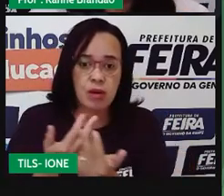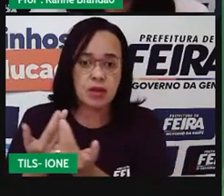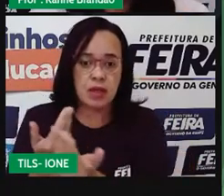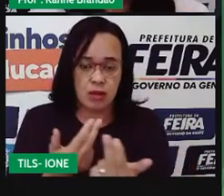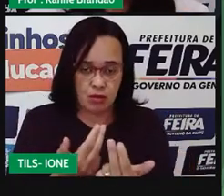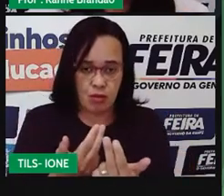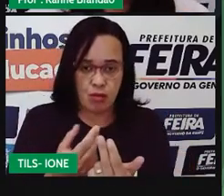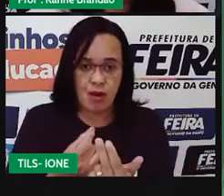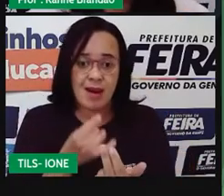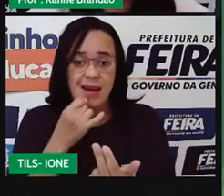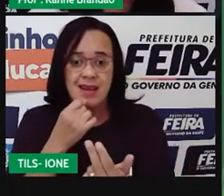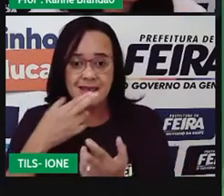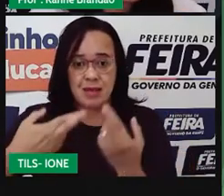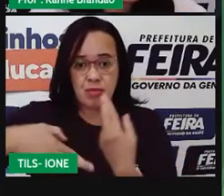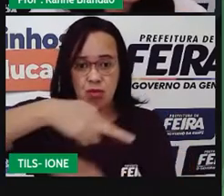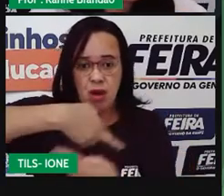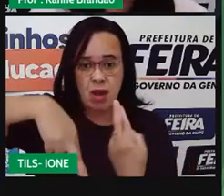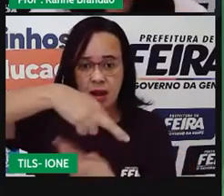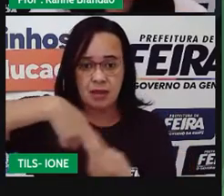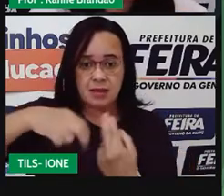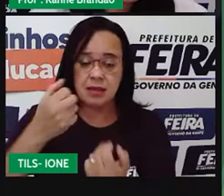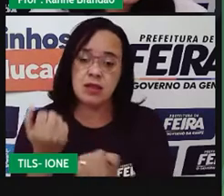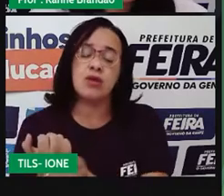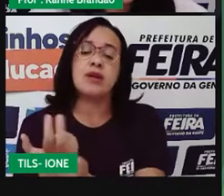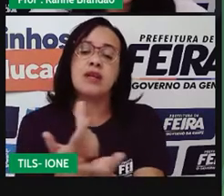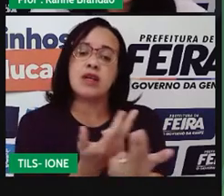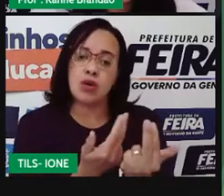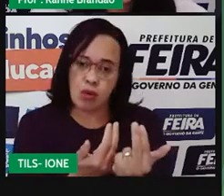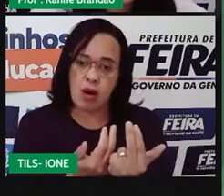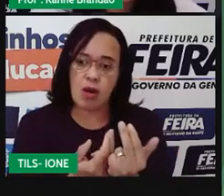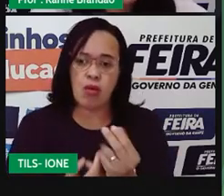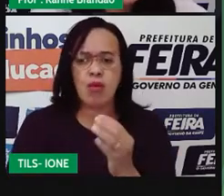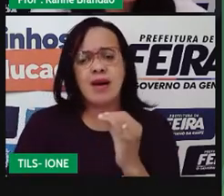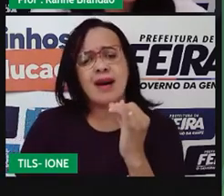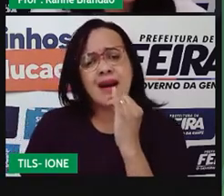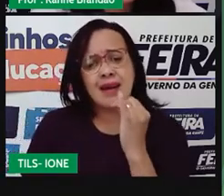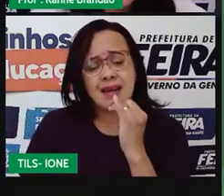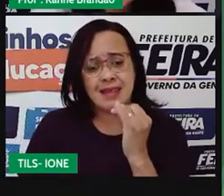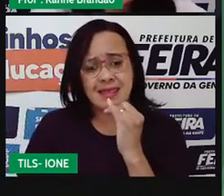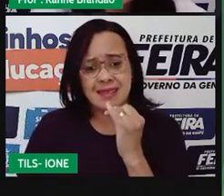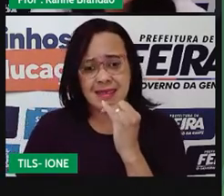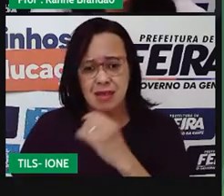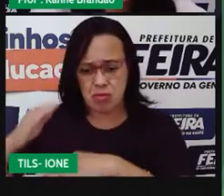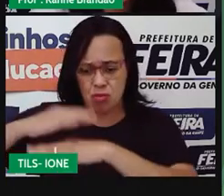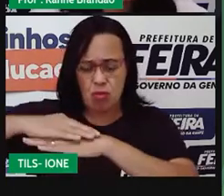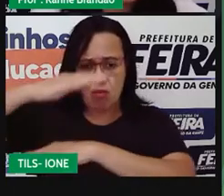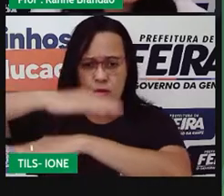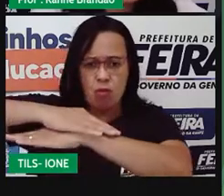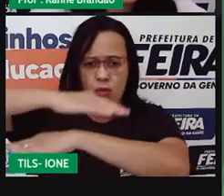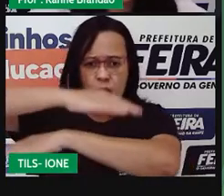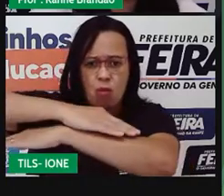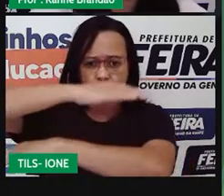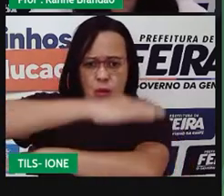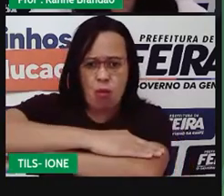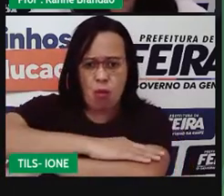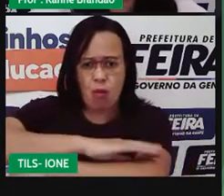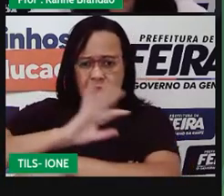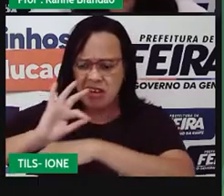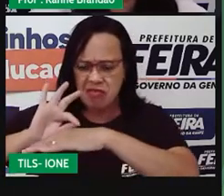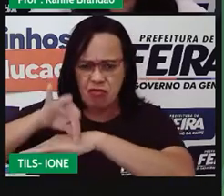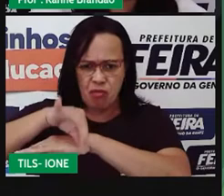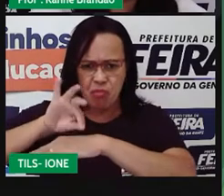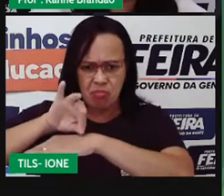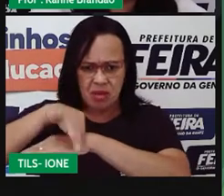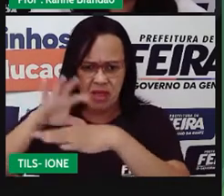sapo com formigas é uma relação entre espécies diferentes. Só que vocês acham que vai ser